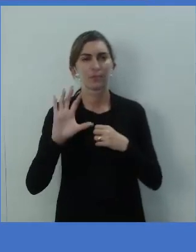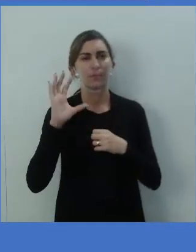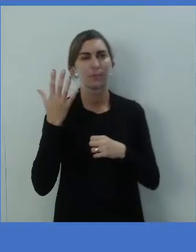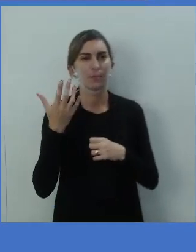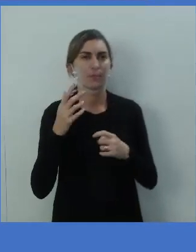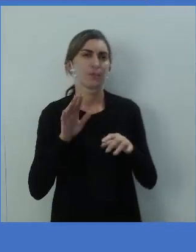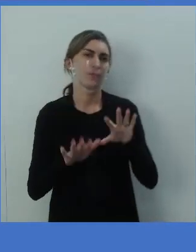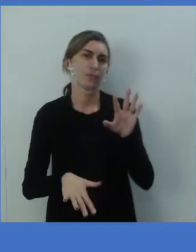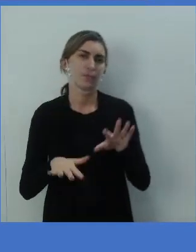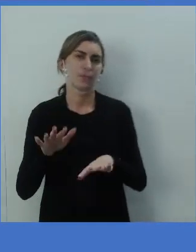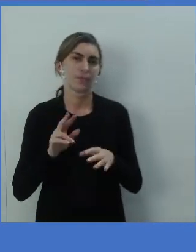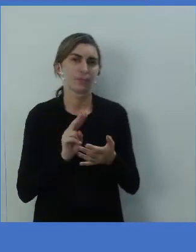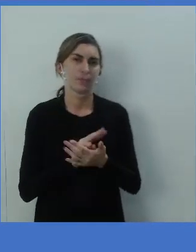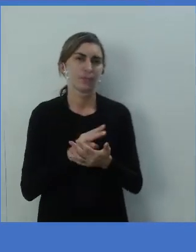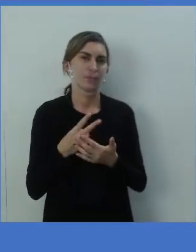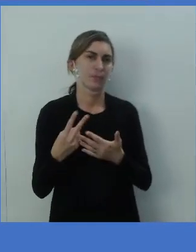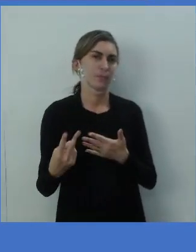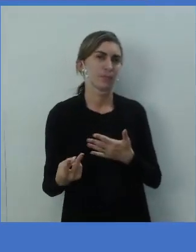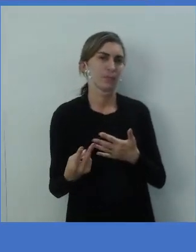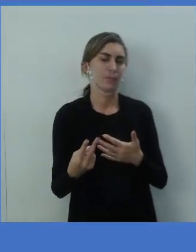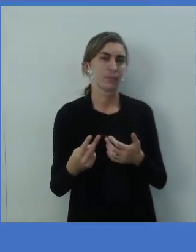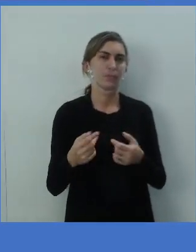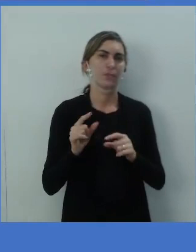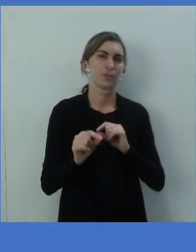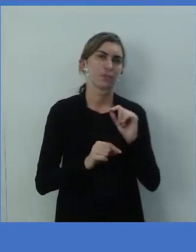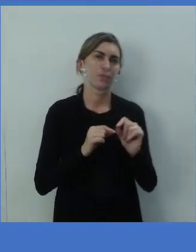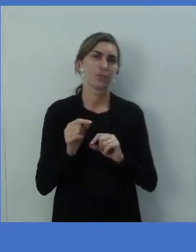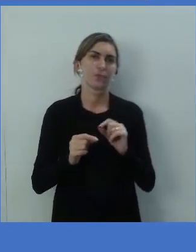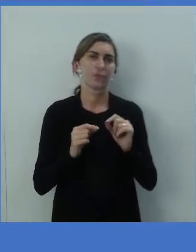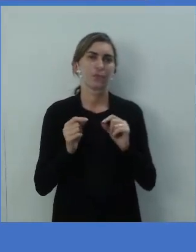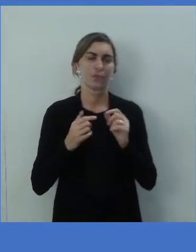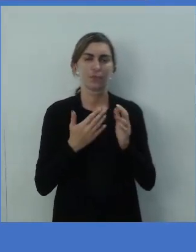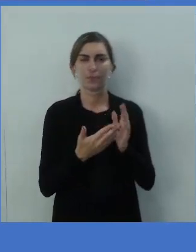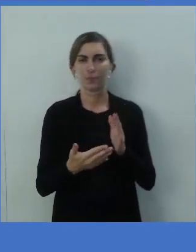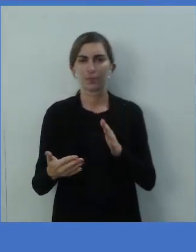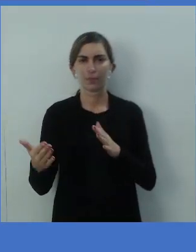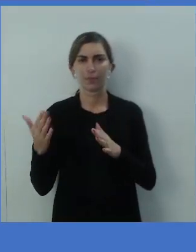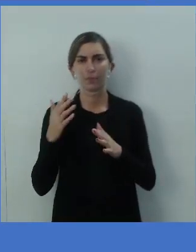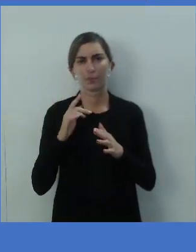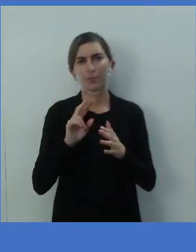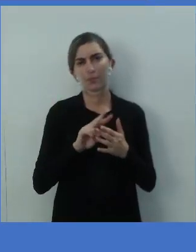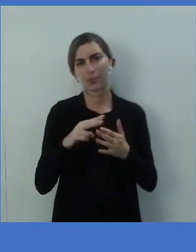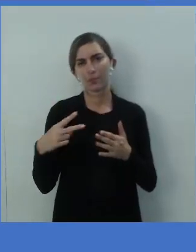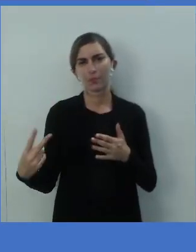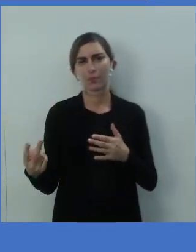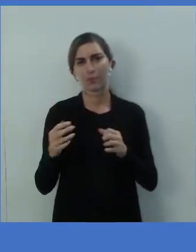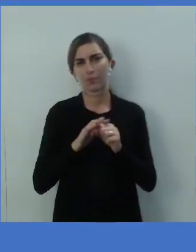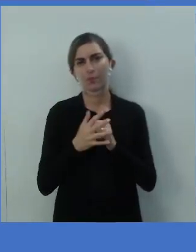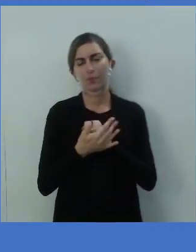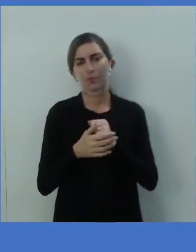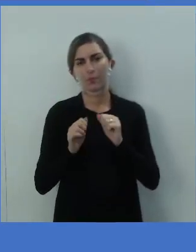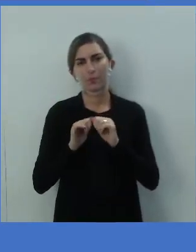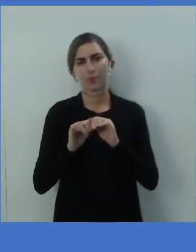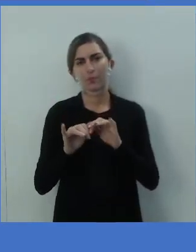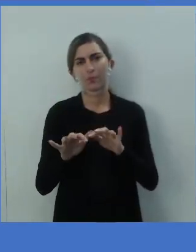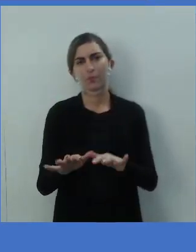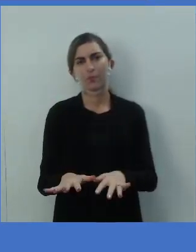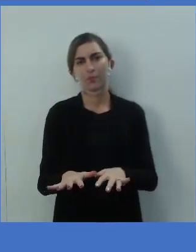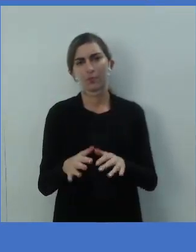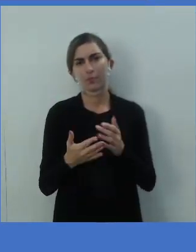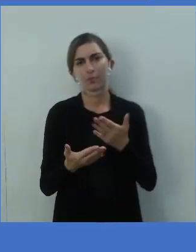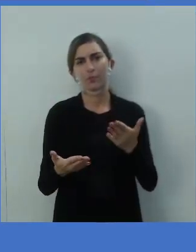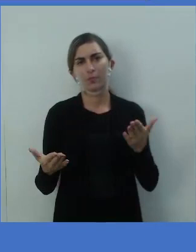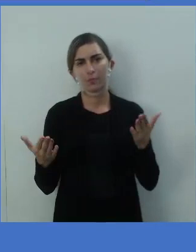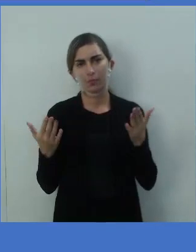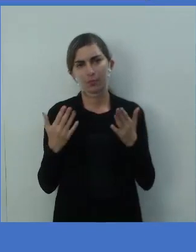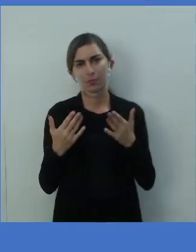depender do contexto, inclusive, que ainda estamos passando, que é esse contexto da pandemia, a sentença, ela sinaliza o